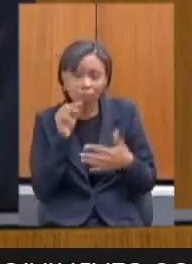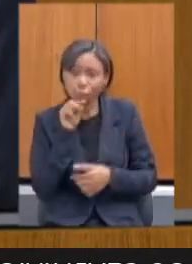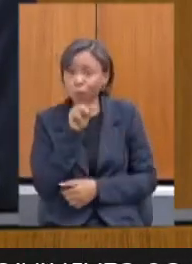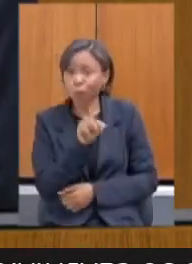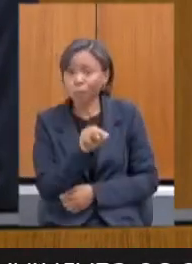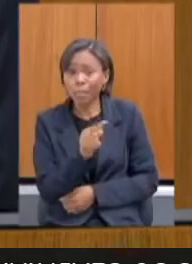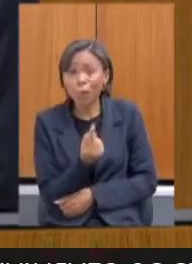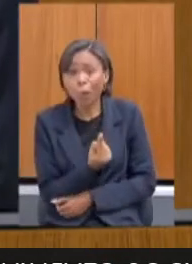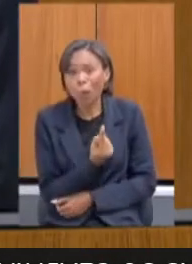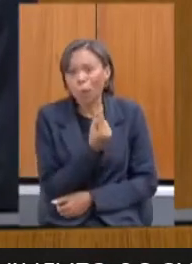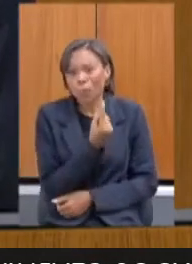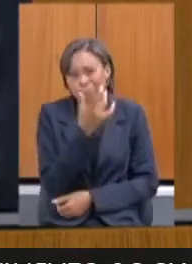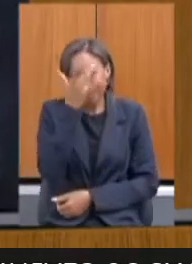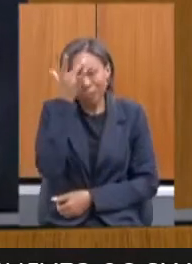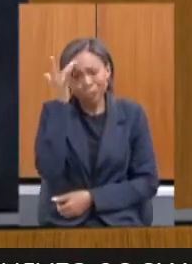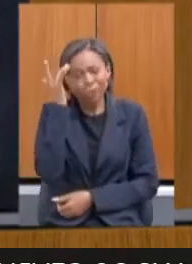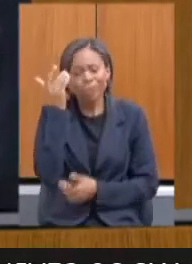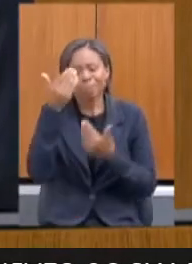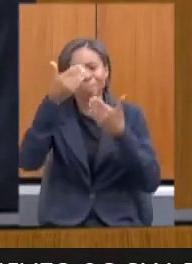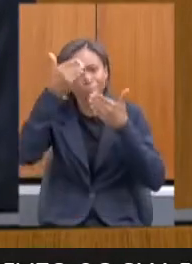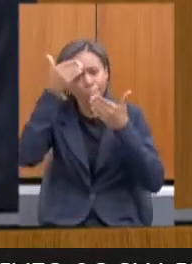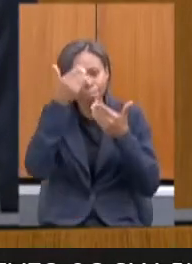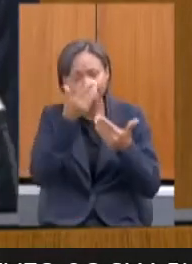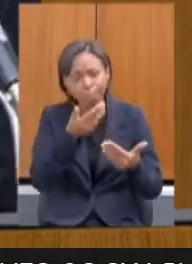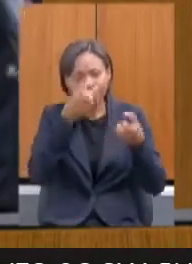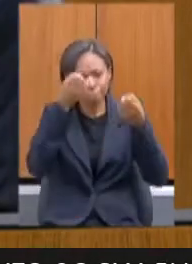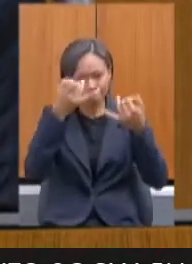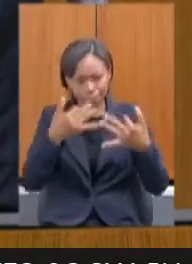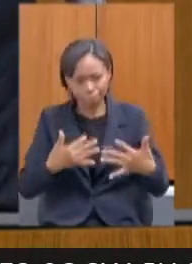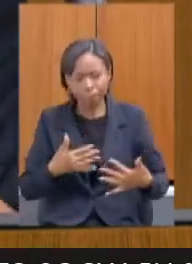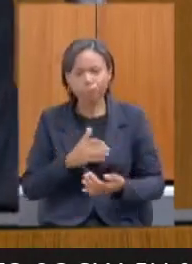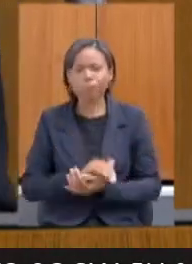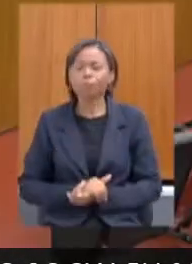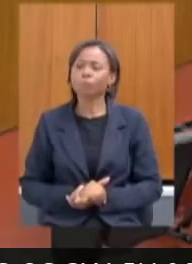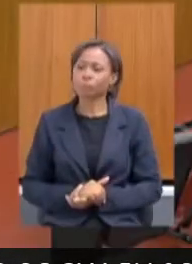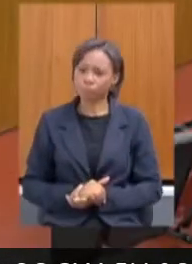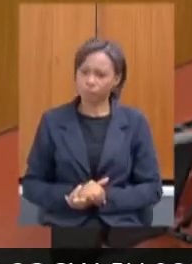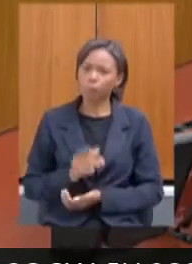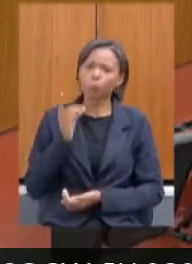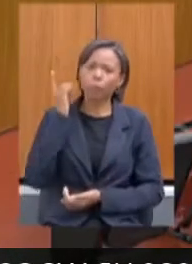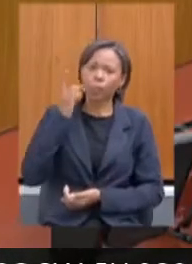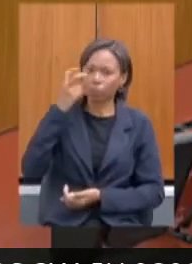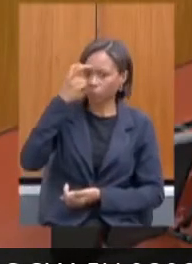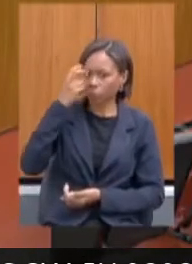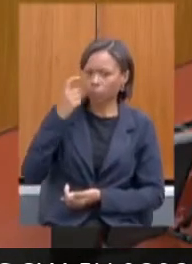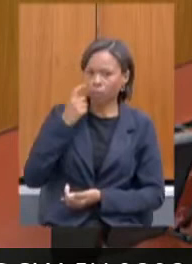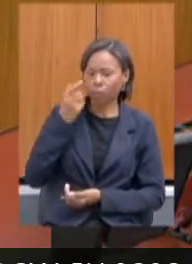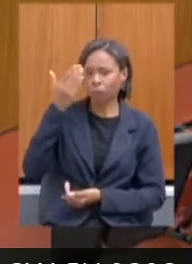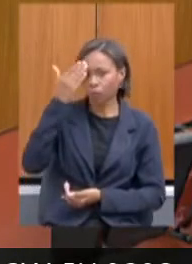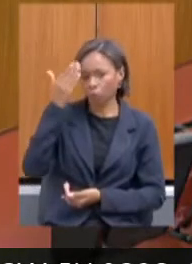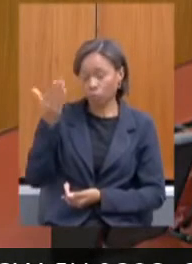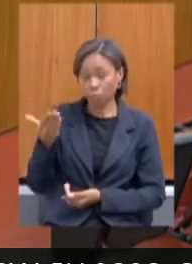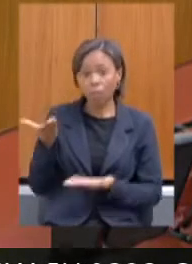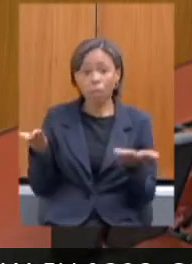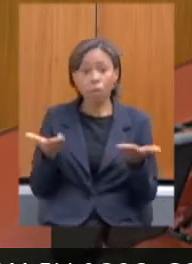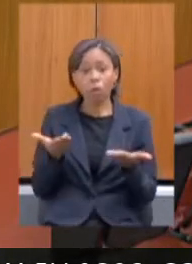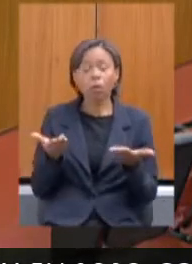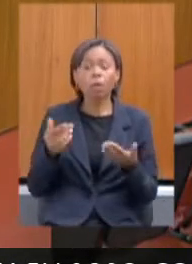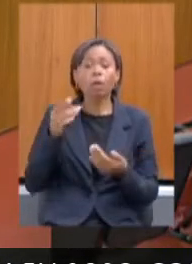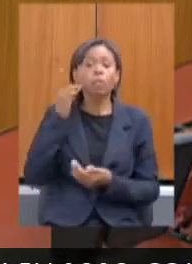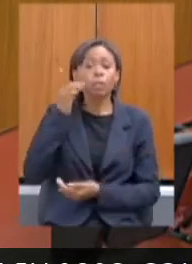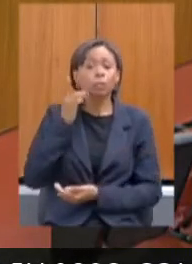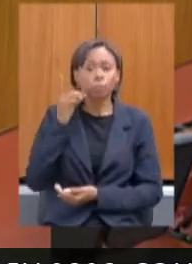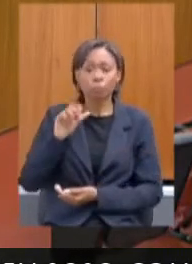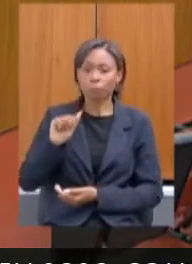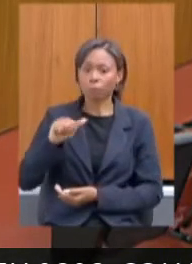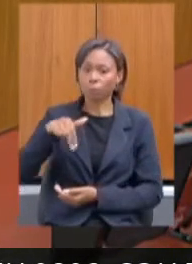um. Muito obrigado pela sua explanação. Obrigada, deputado Zé Guilherme. passo a palavra para a deputada Ana Paula Siqueira, que